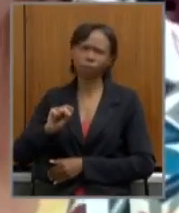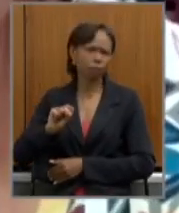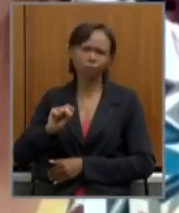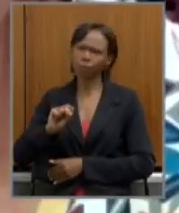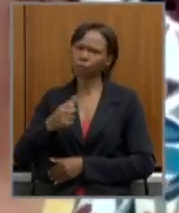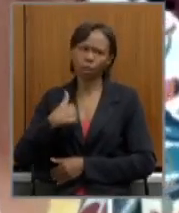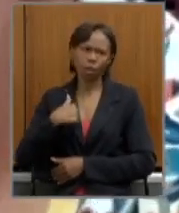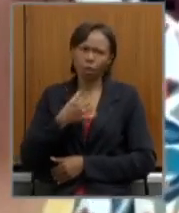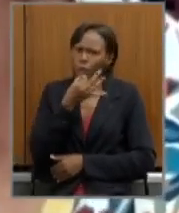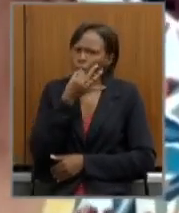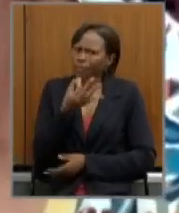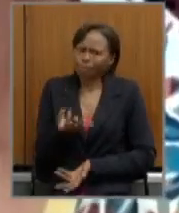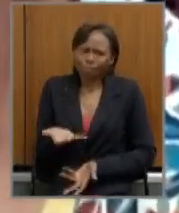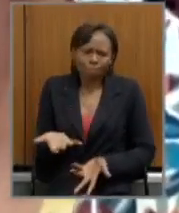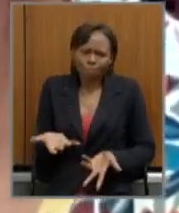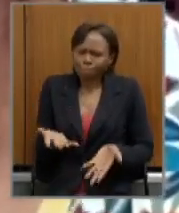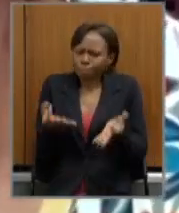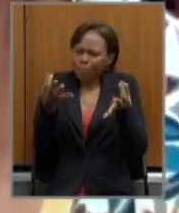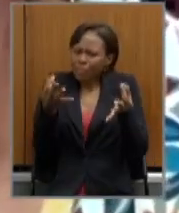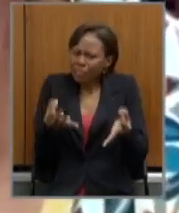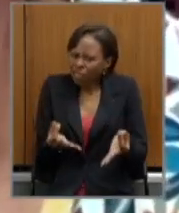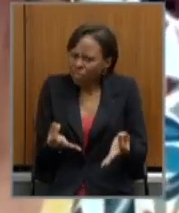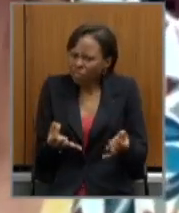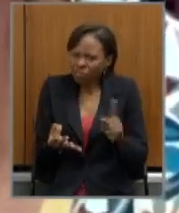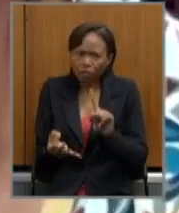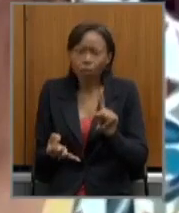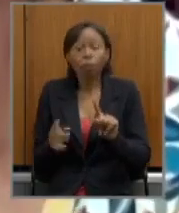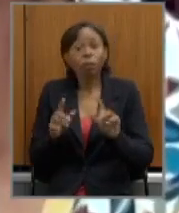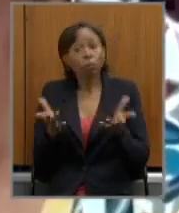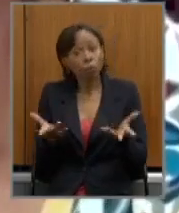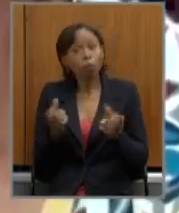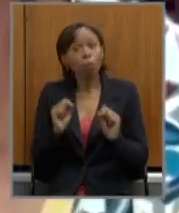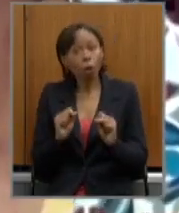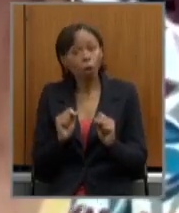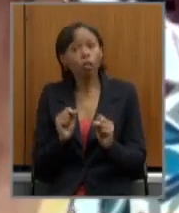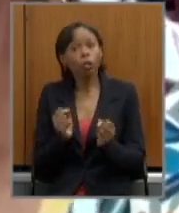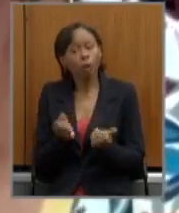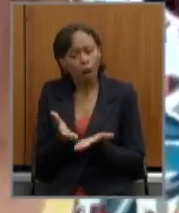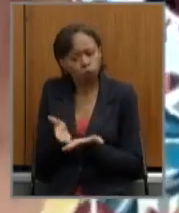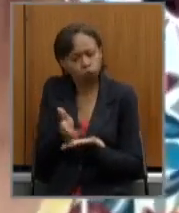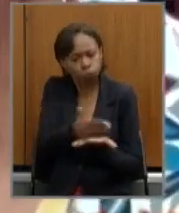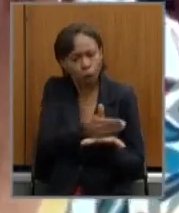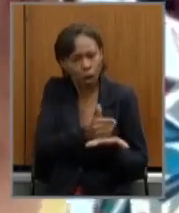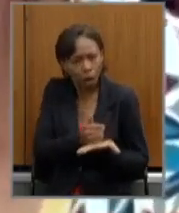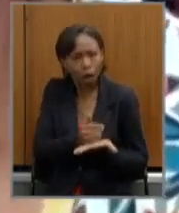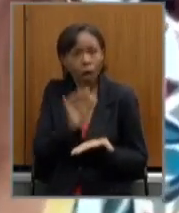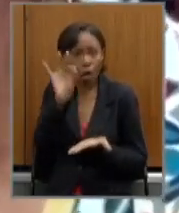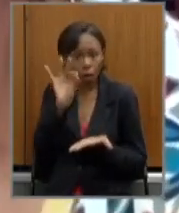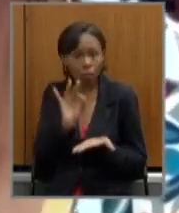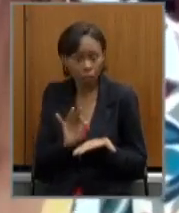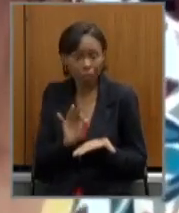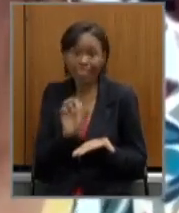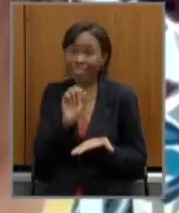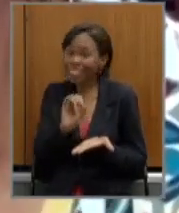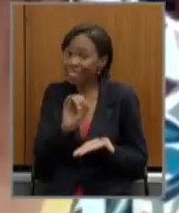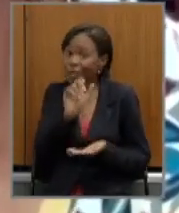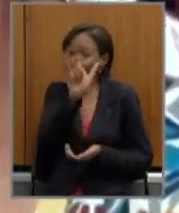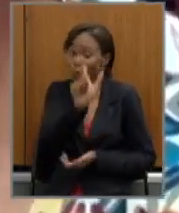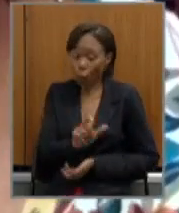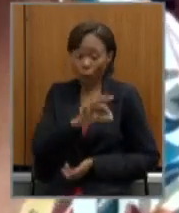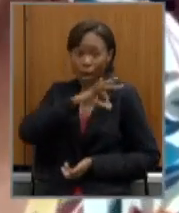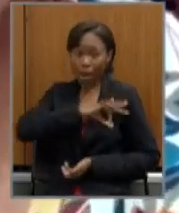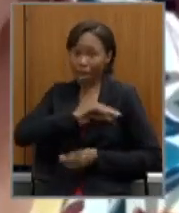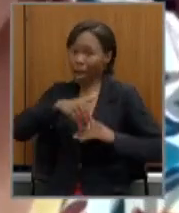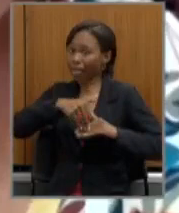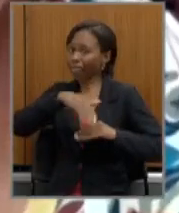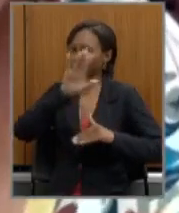razoável acho que a gente poderia sim cobrar alíquota de quem ganha acima do teto do INSS como